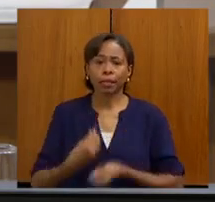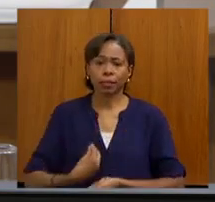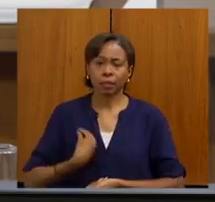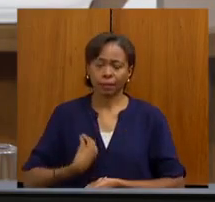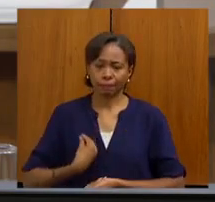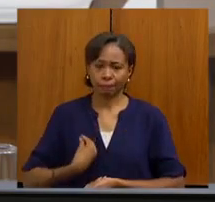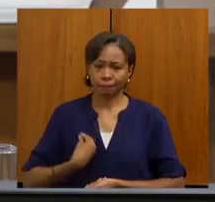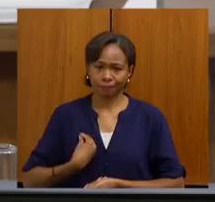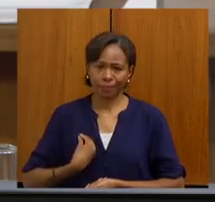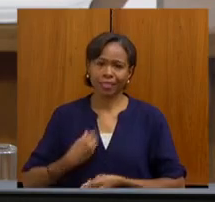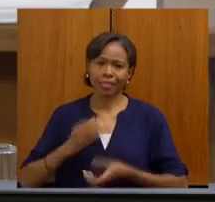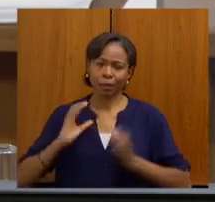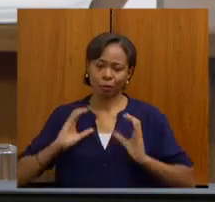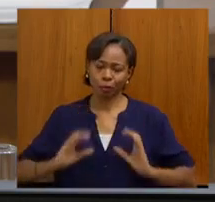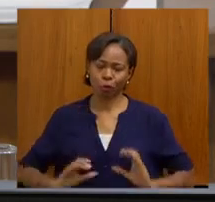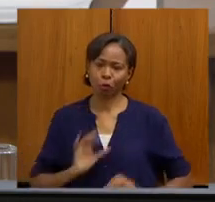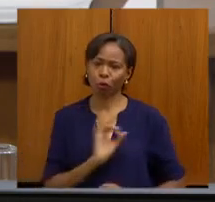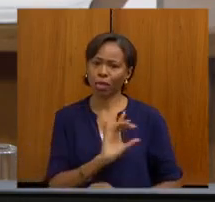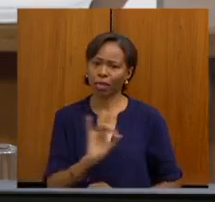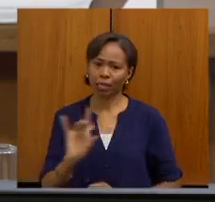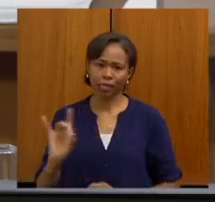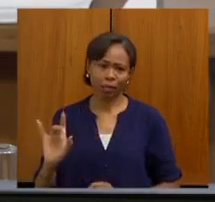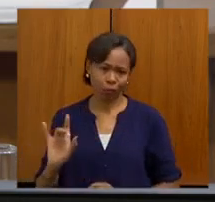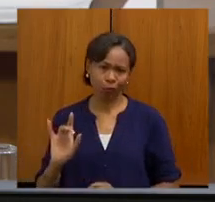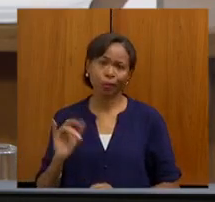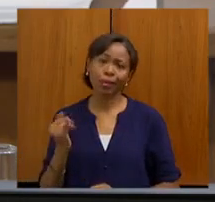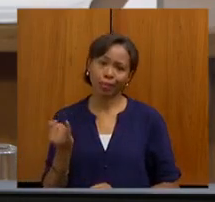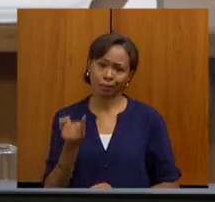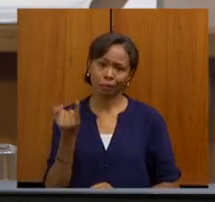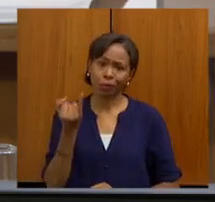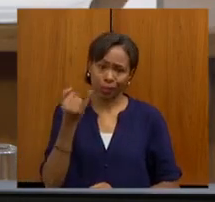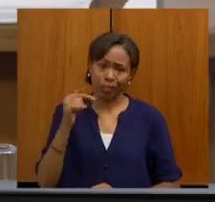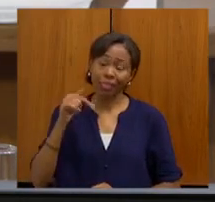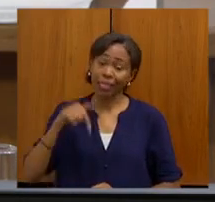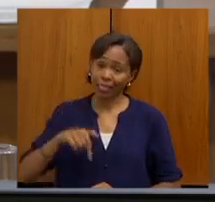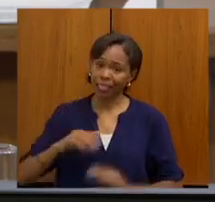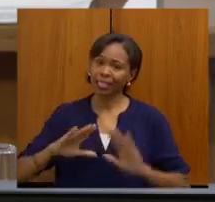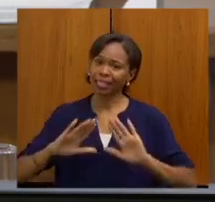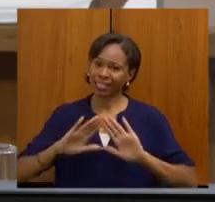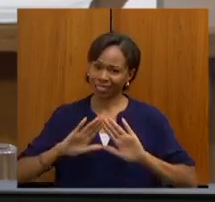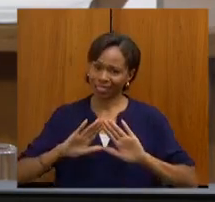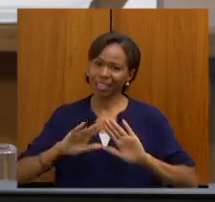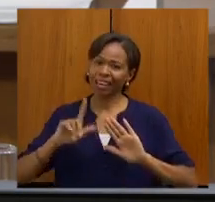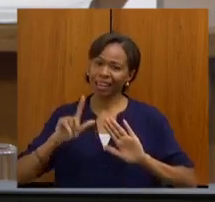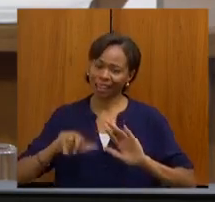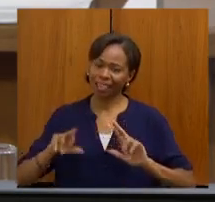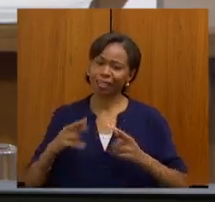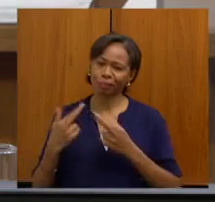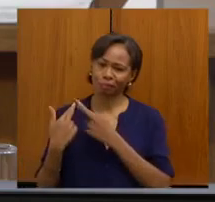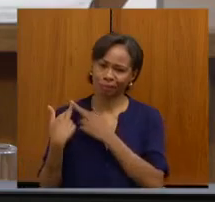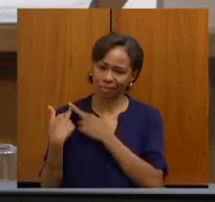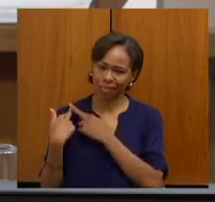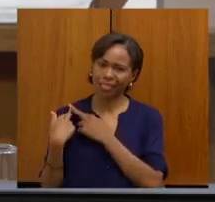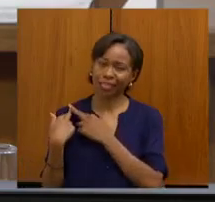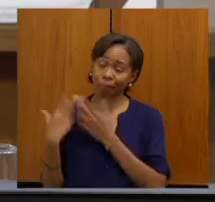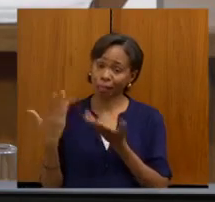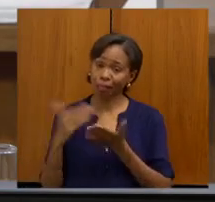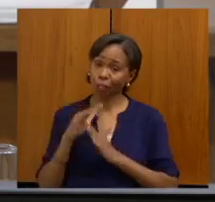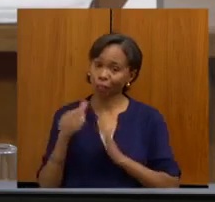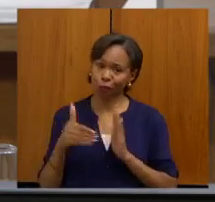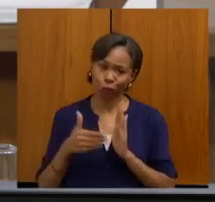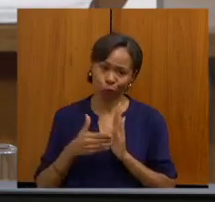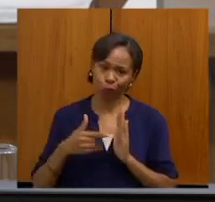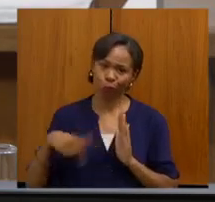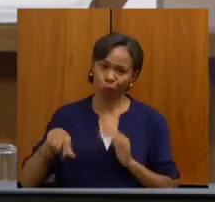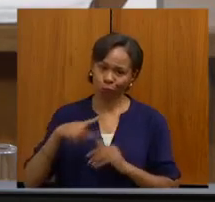cidadão que importa para cada um de nós e que é a nossa missão aqui nessa casa. Deve ser de todos nós, dos 77.